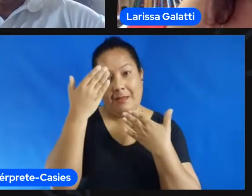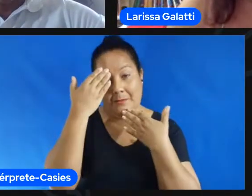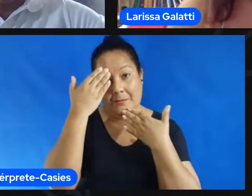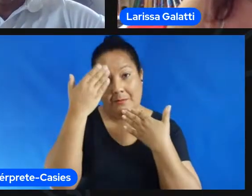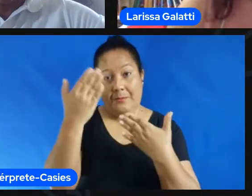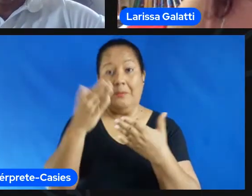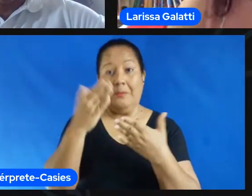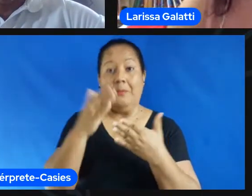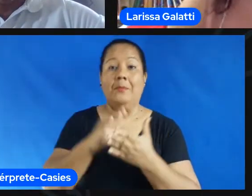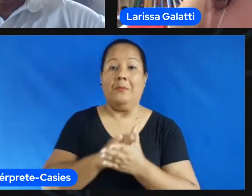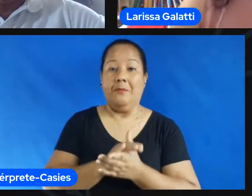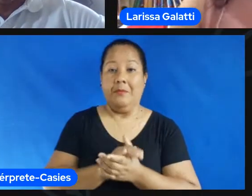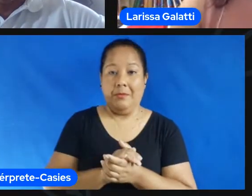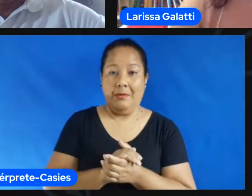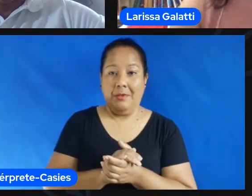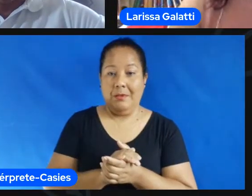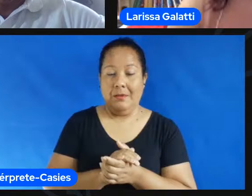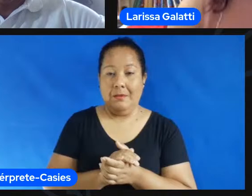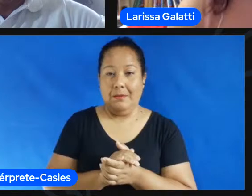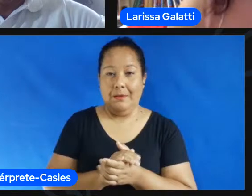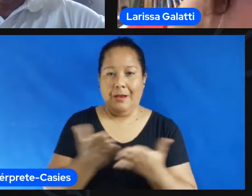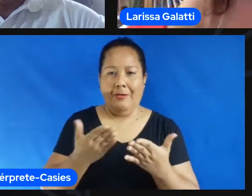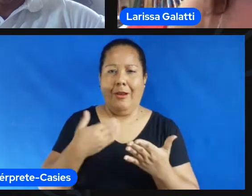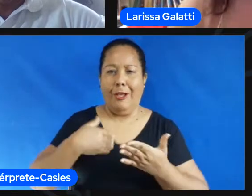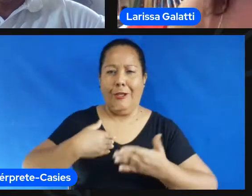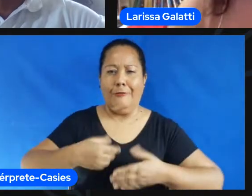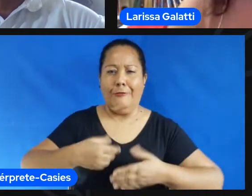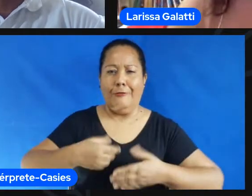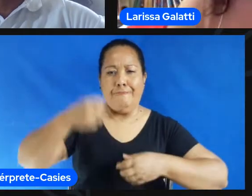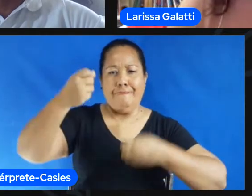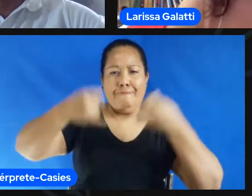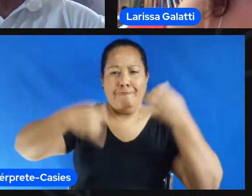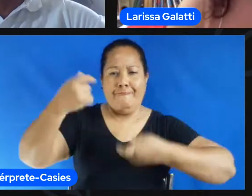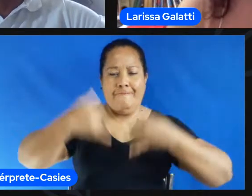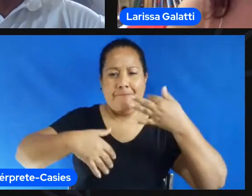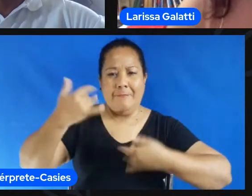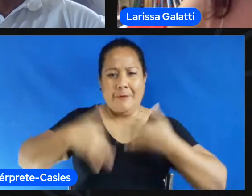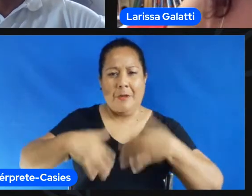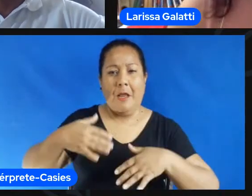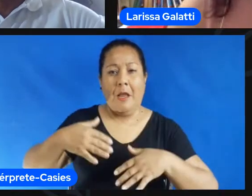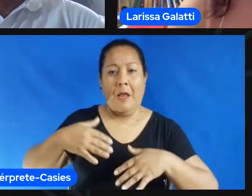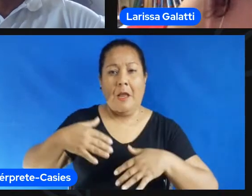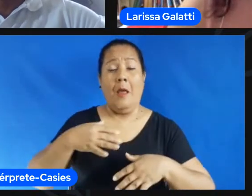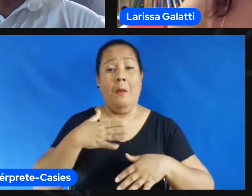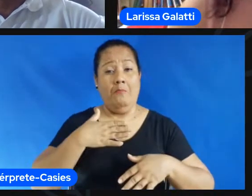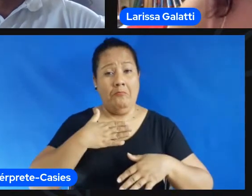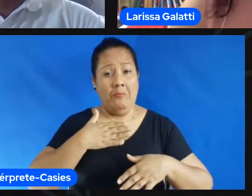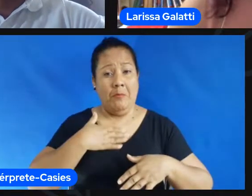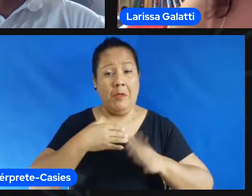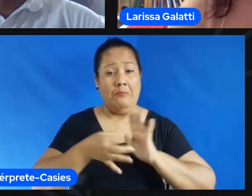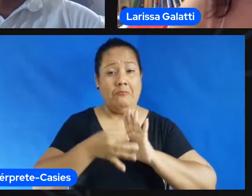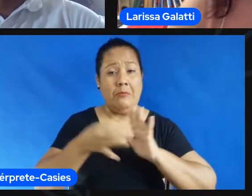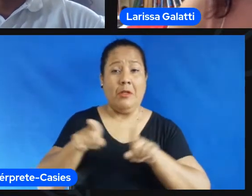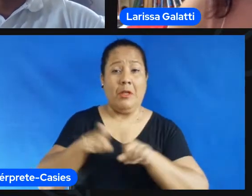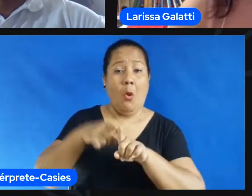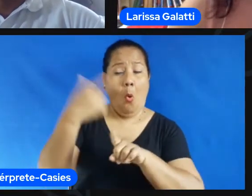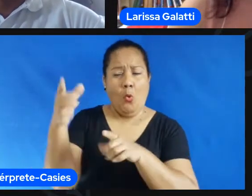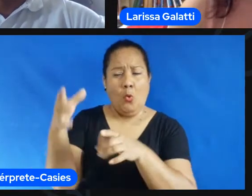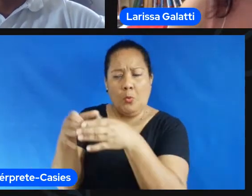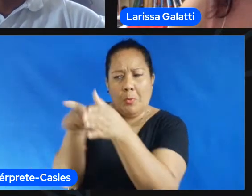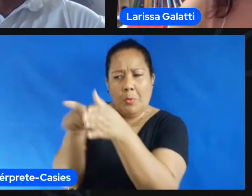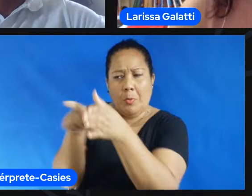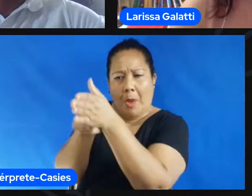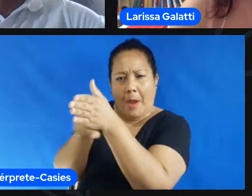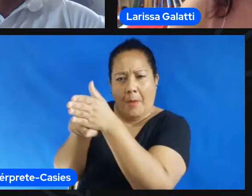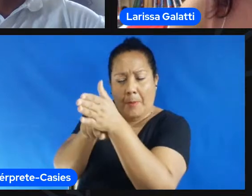pronto de expor um pouquinho das ideias não só minhas mas do nosso laboratório do grande grupo que a gente